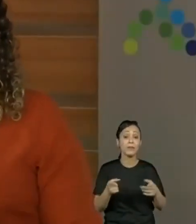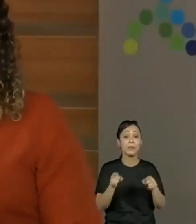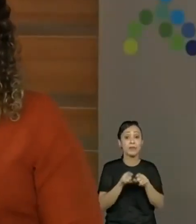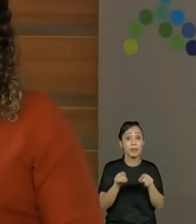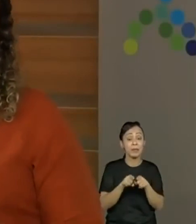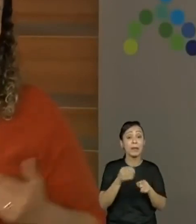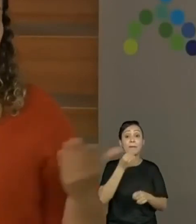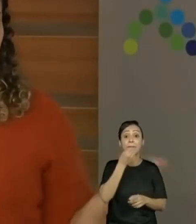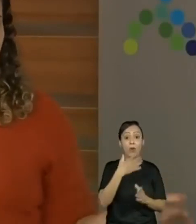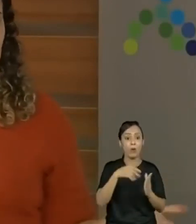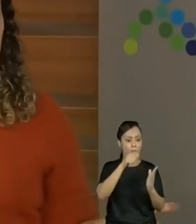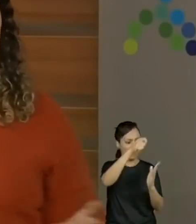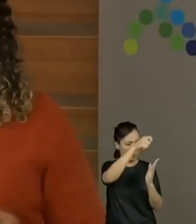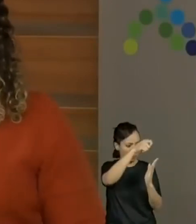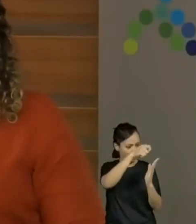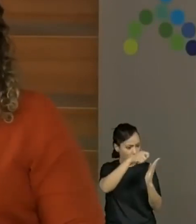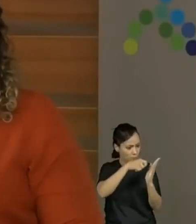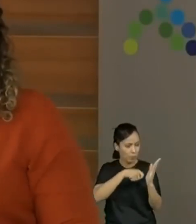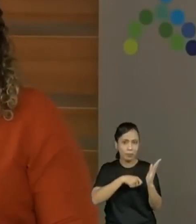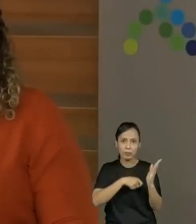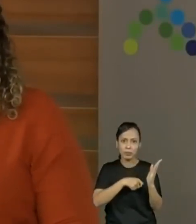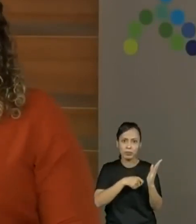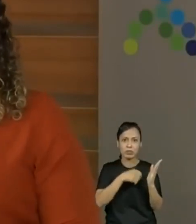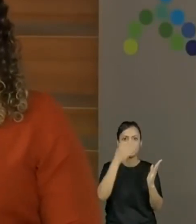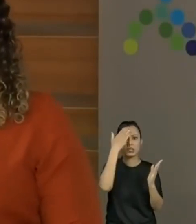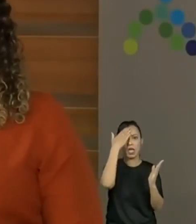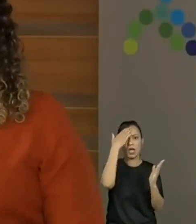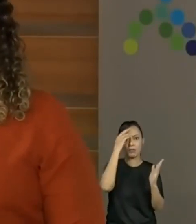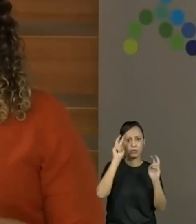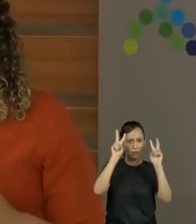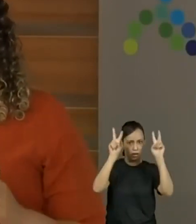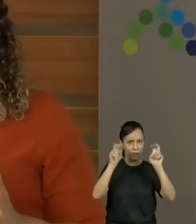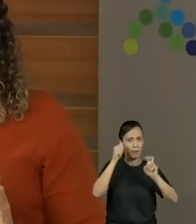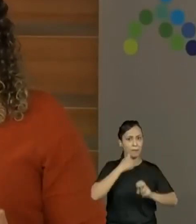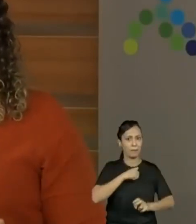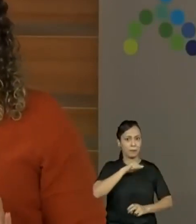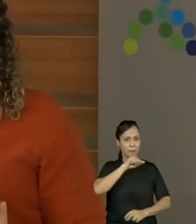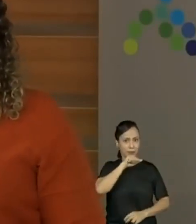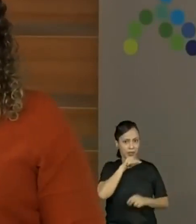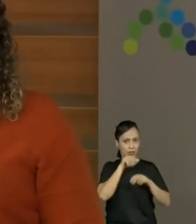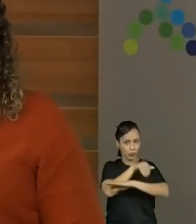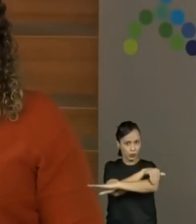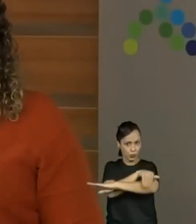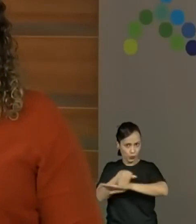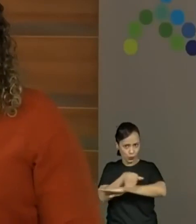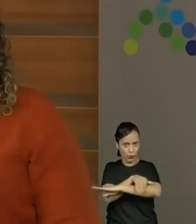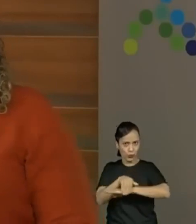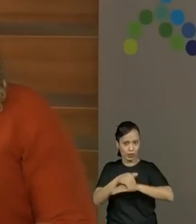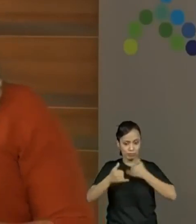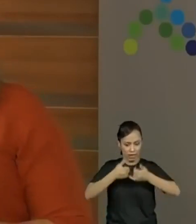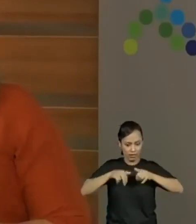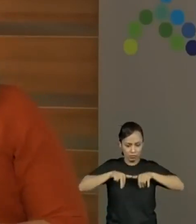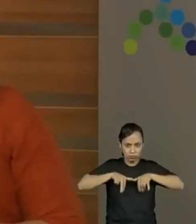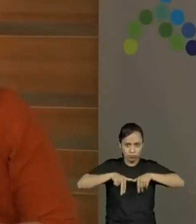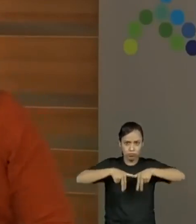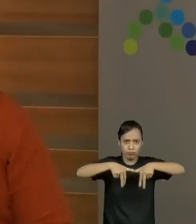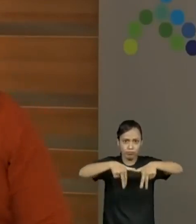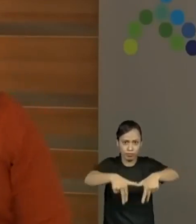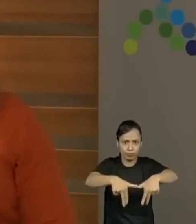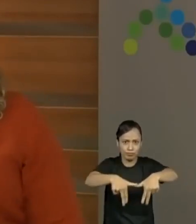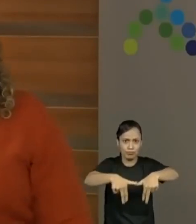primeiro texto, que vocês já viram, vai ter o título de mãe da rua. Peço que vocês prestem bastante atenção. Mas